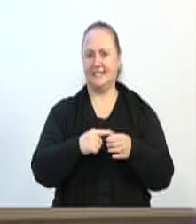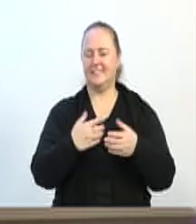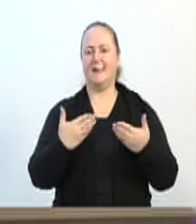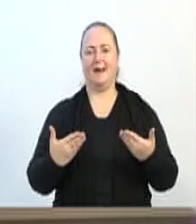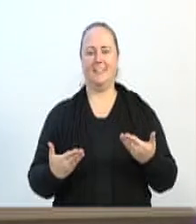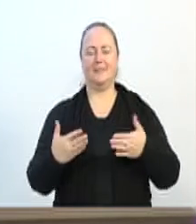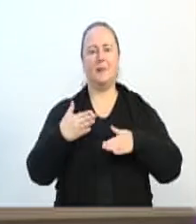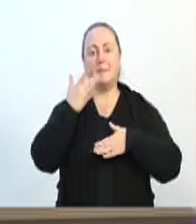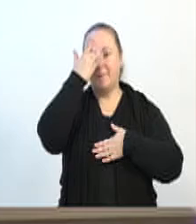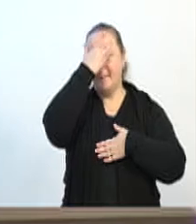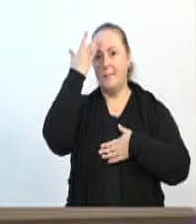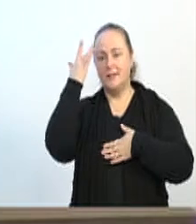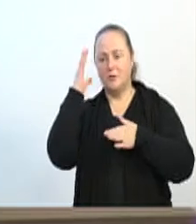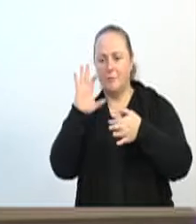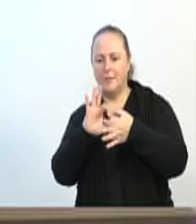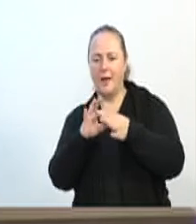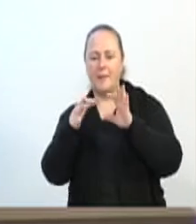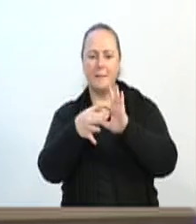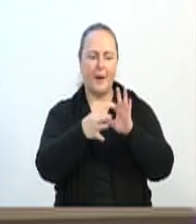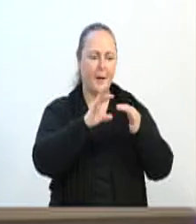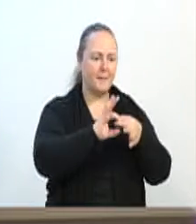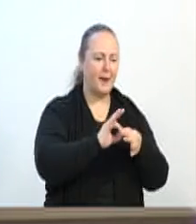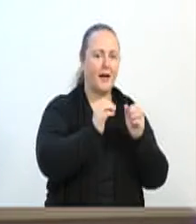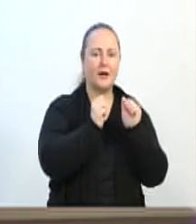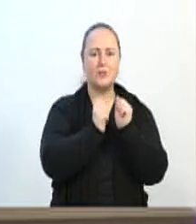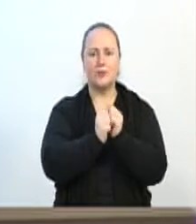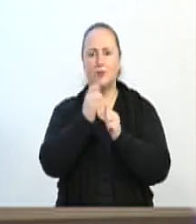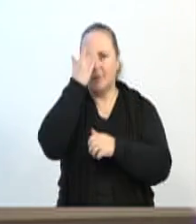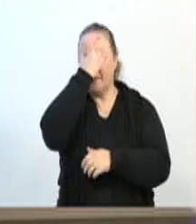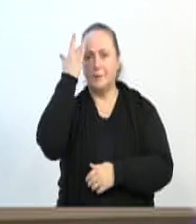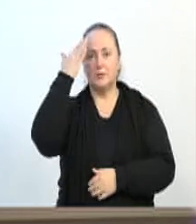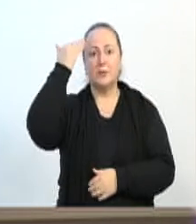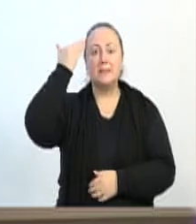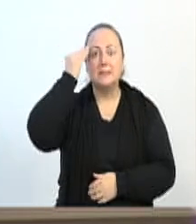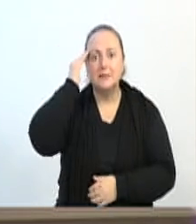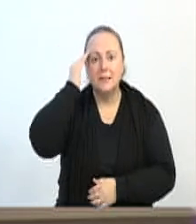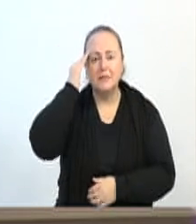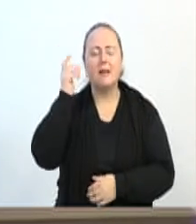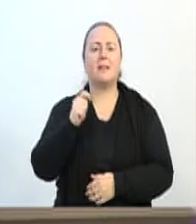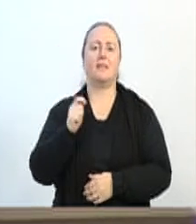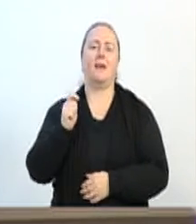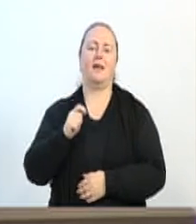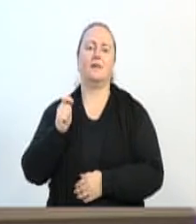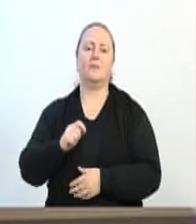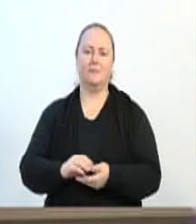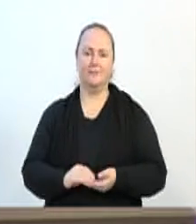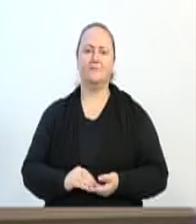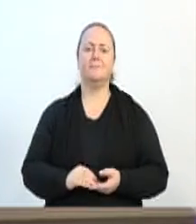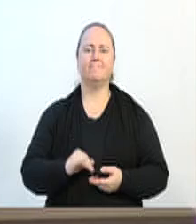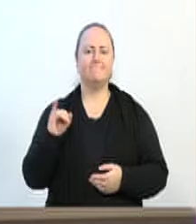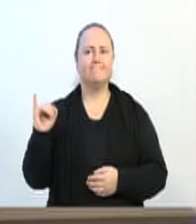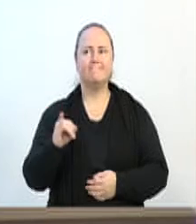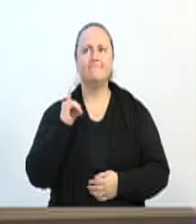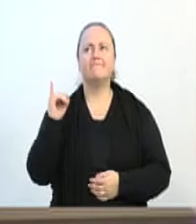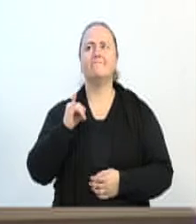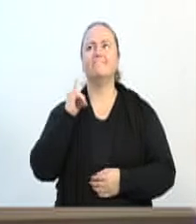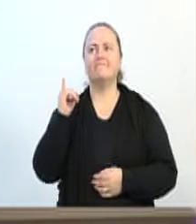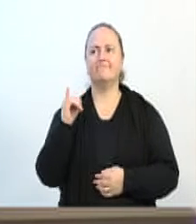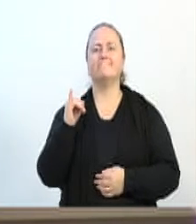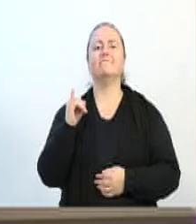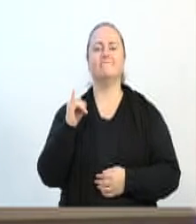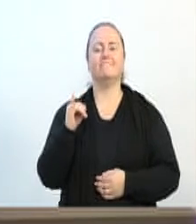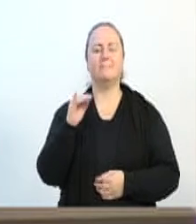pessoas agora... Nós estamos em um momento onde as pessoas estão entendendo, vereador Silvio, a importância de que a nossa cidade,